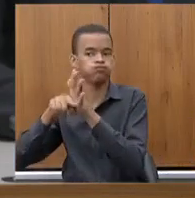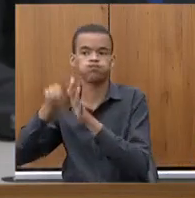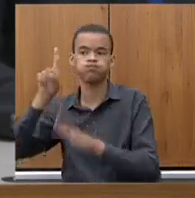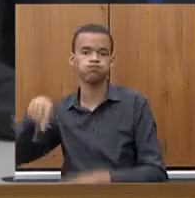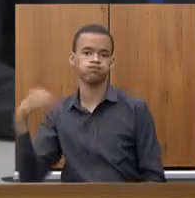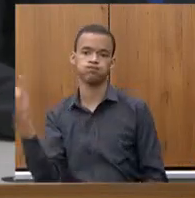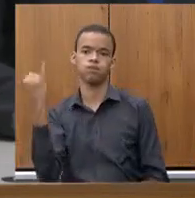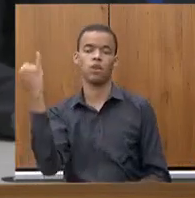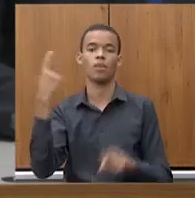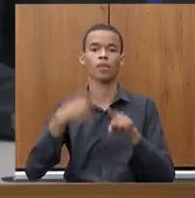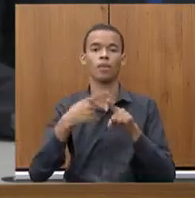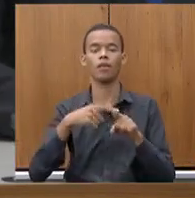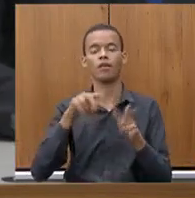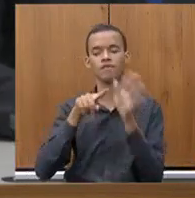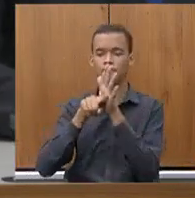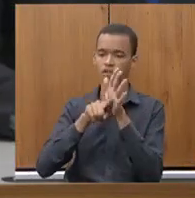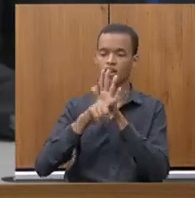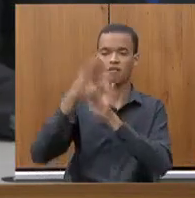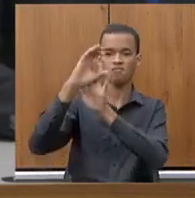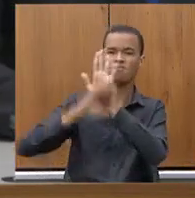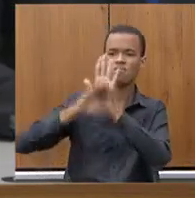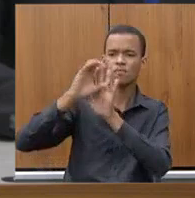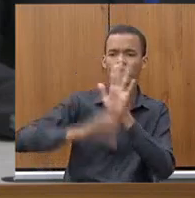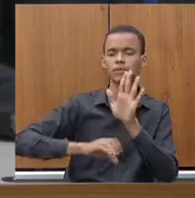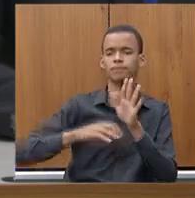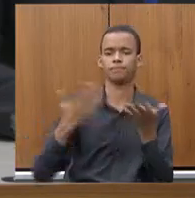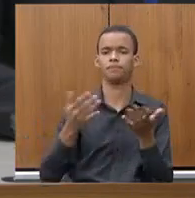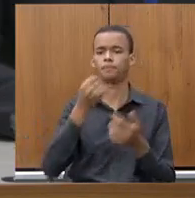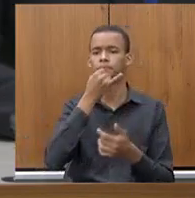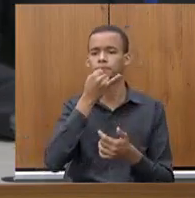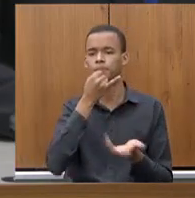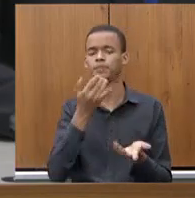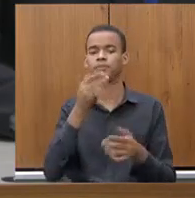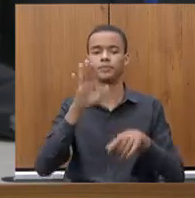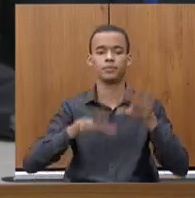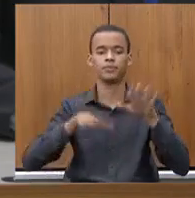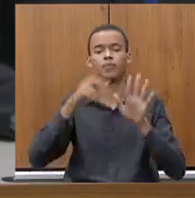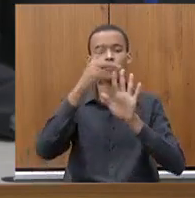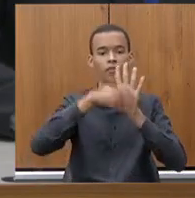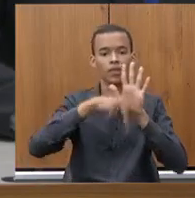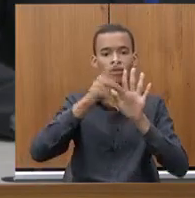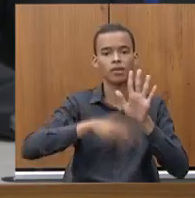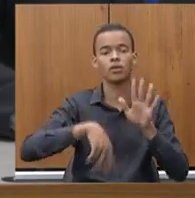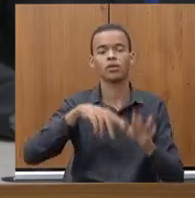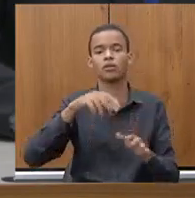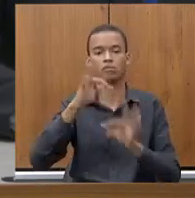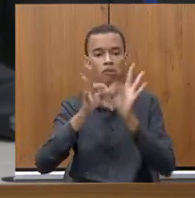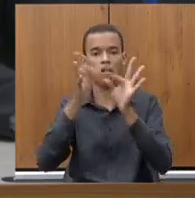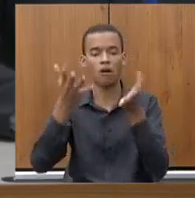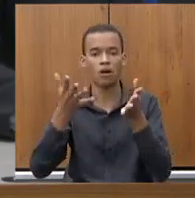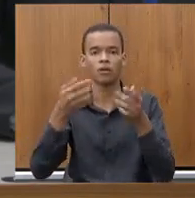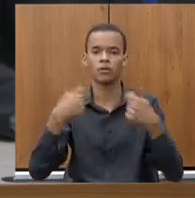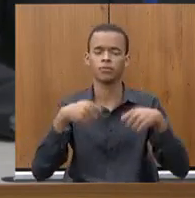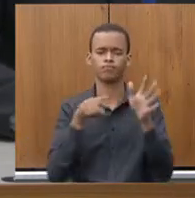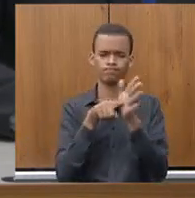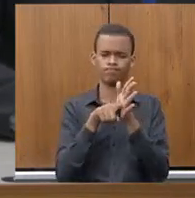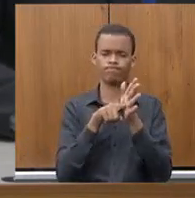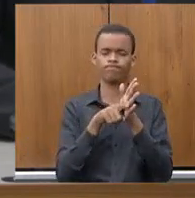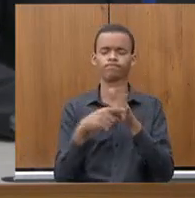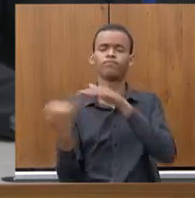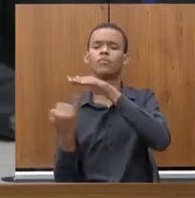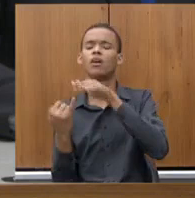o passado, de repente, você está analisando um projeto de um técnico, muitas vezes, você tem que ter o critério também da entidade, só analisar